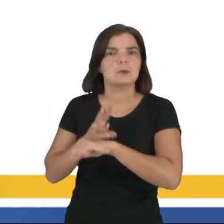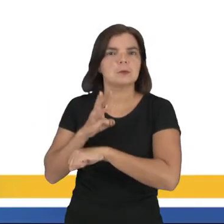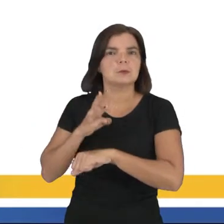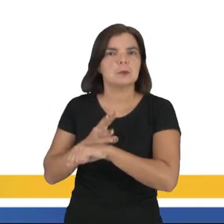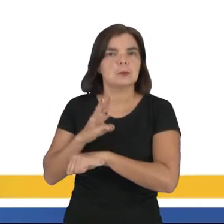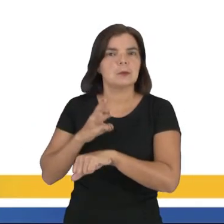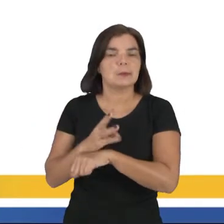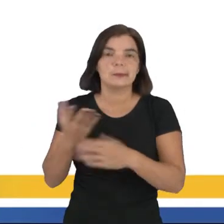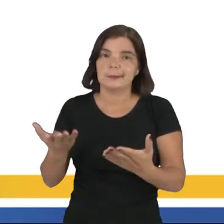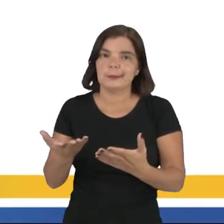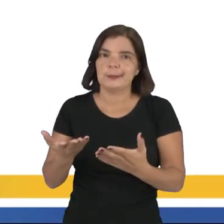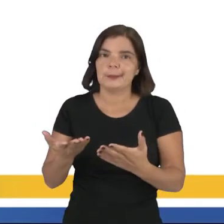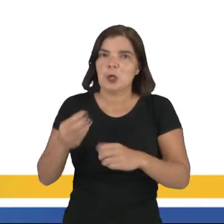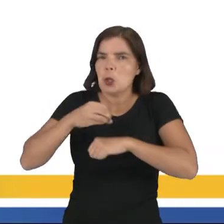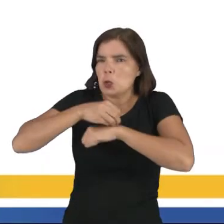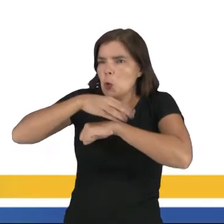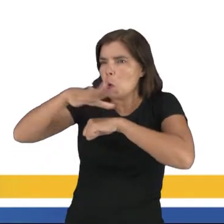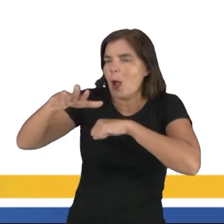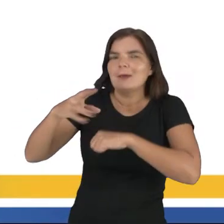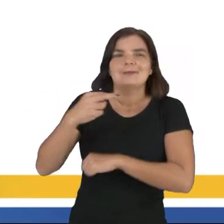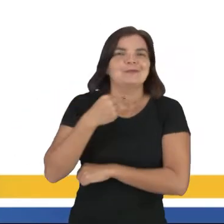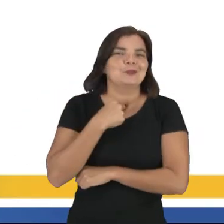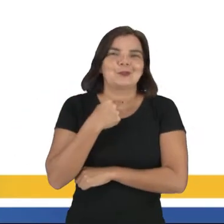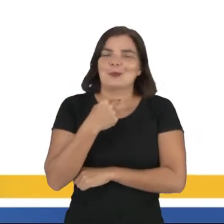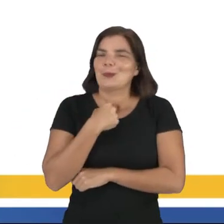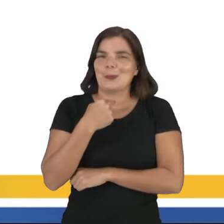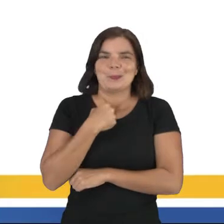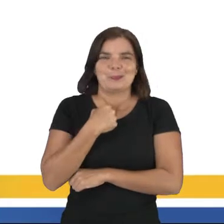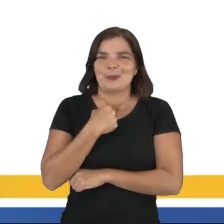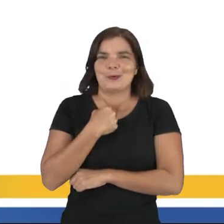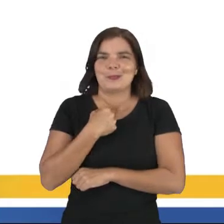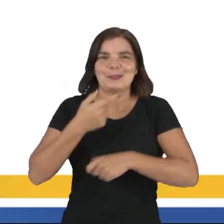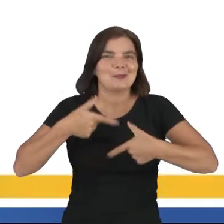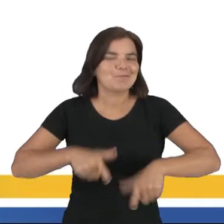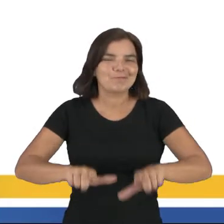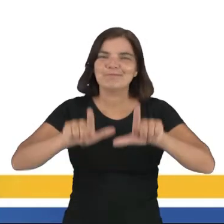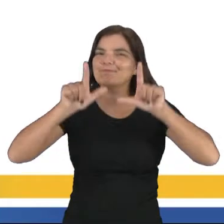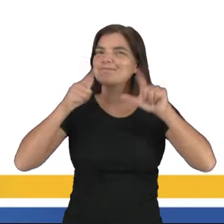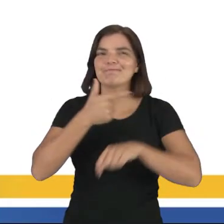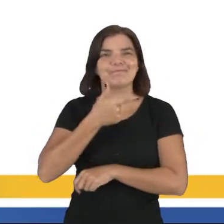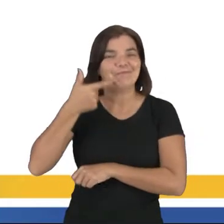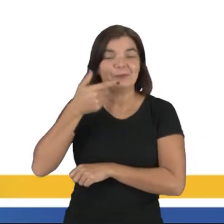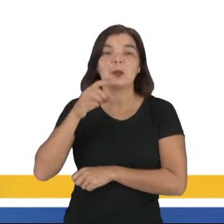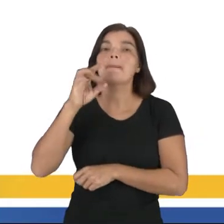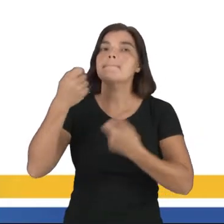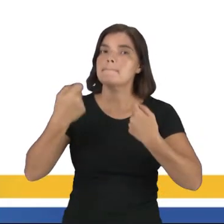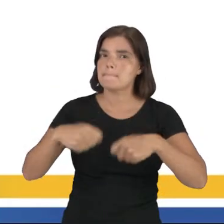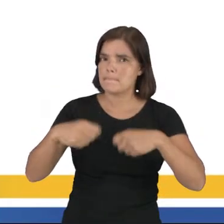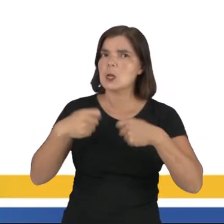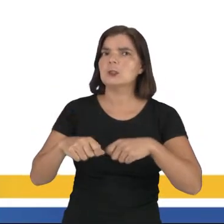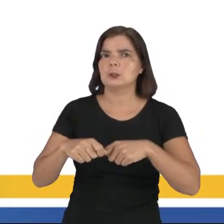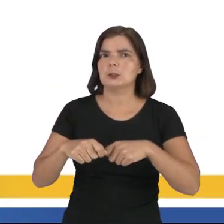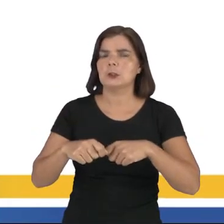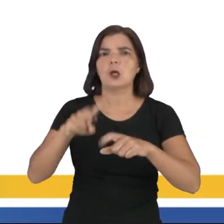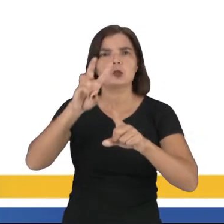WhatsApp, não é espalhada, não pode ser considerada meme. Para ser considerada meme, ela tem que ser replicada, ela